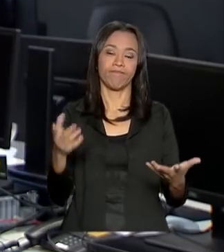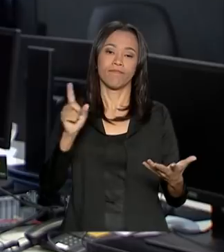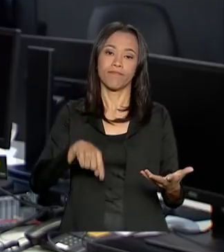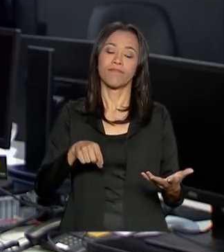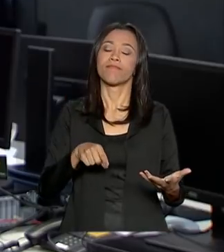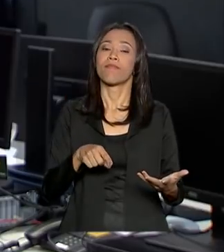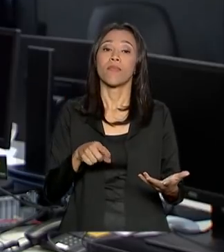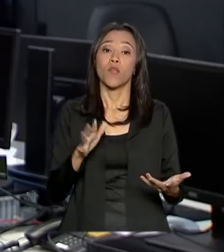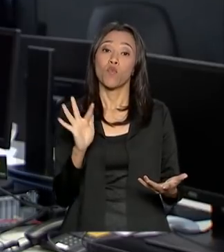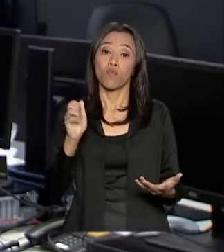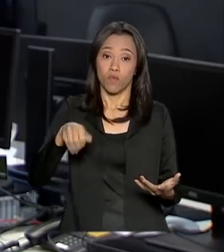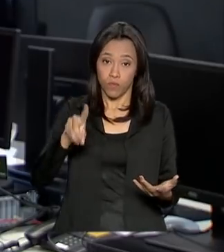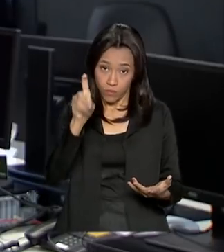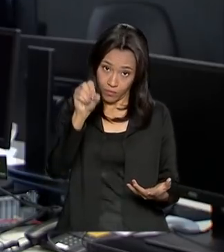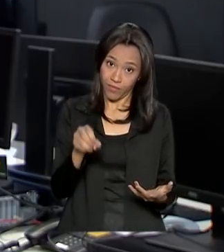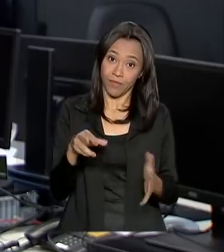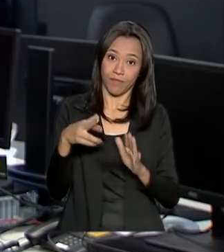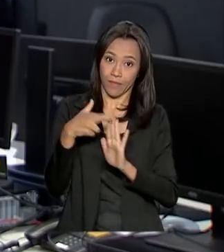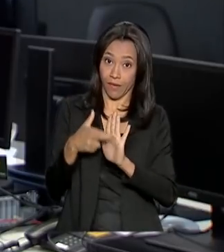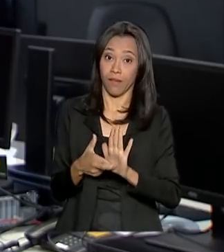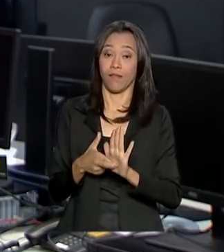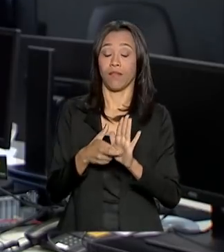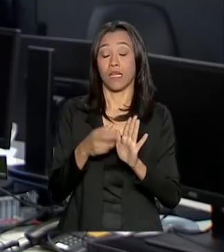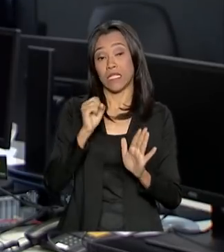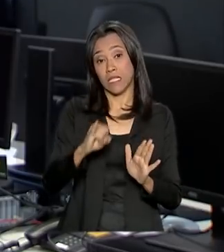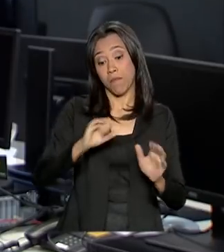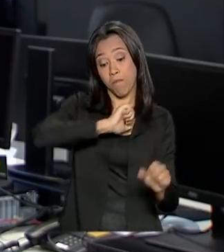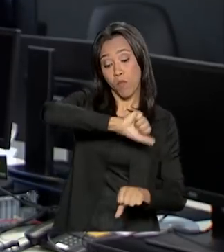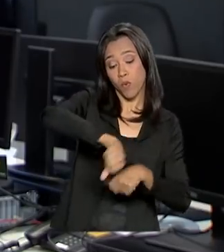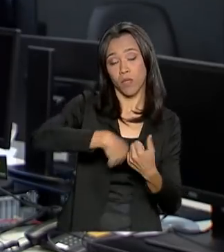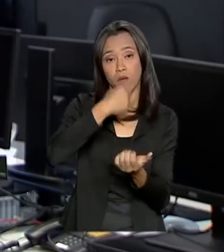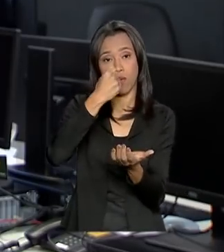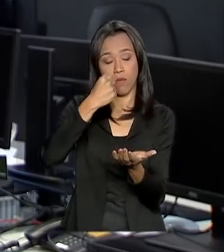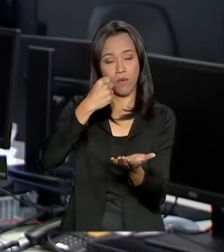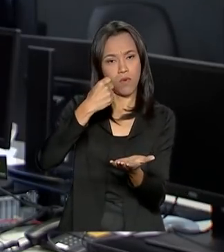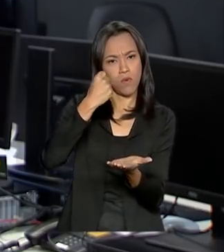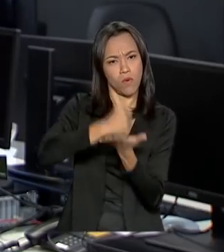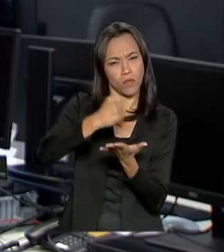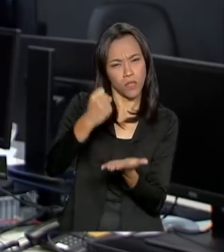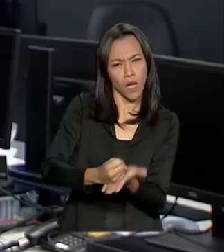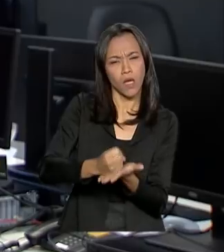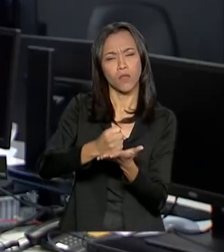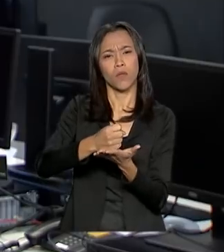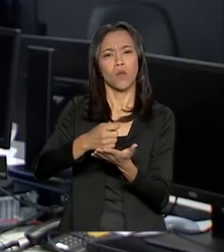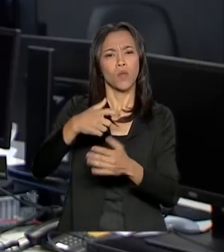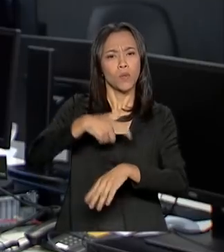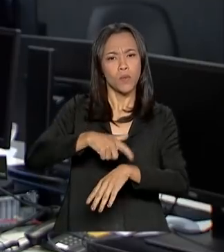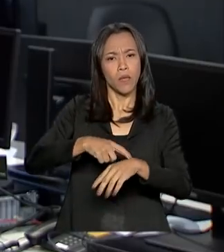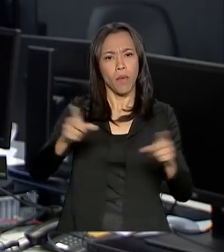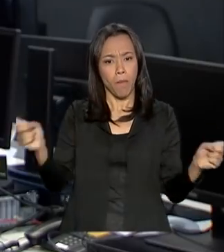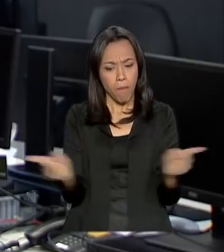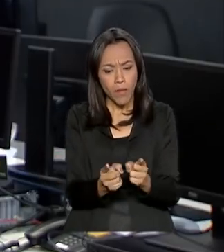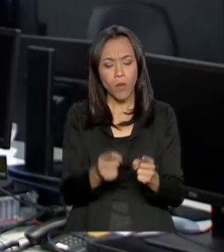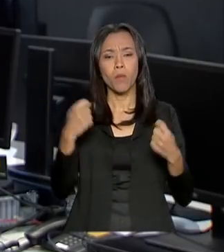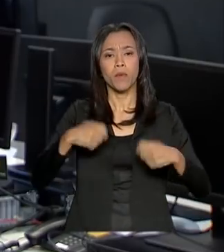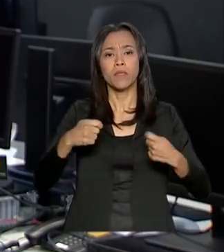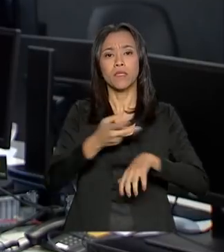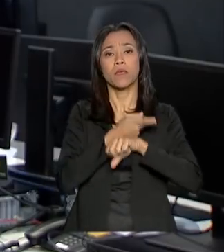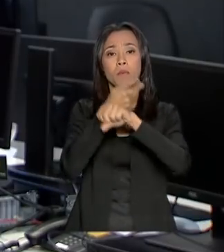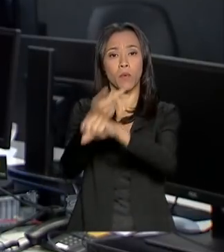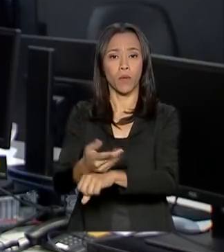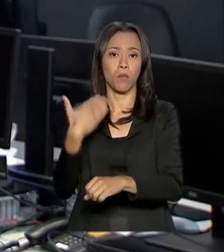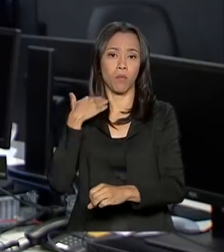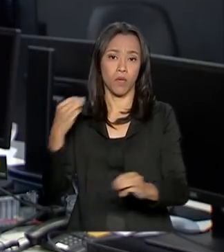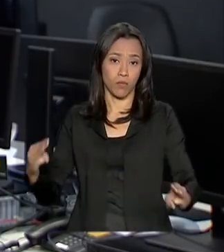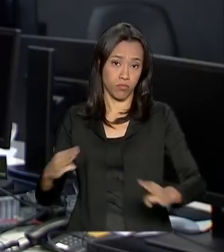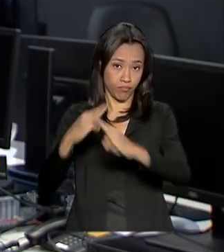Educação. Caso haja alguma mudança no contrato, o prazo é mais curto ainda, porque o estudante precisa ir até uma agência da Caixa Econômica